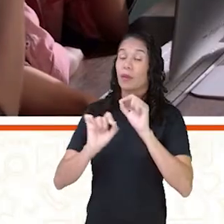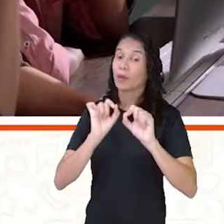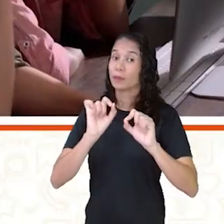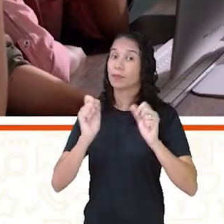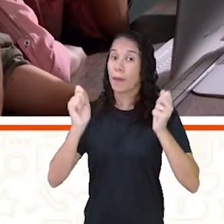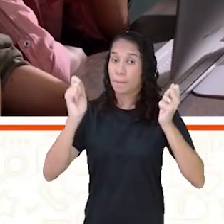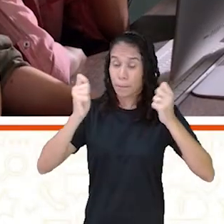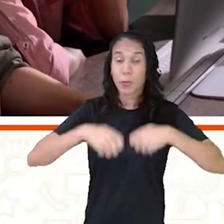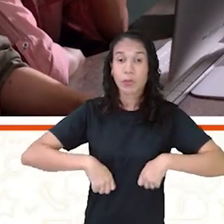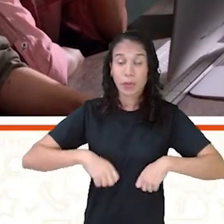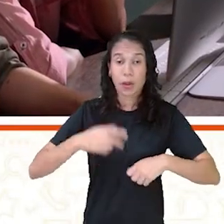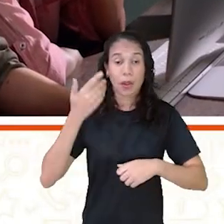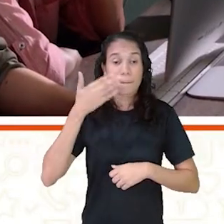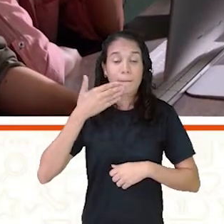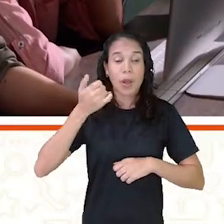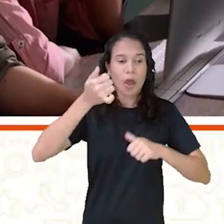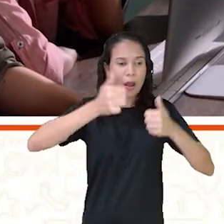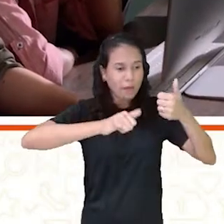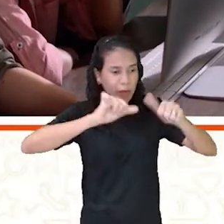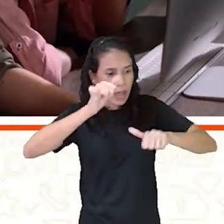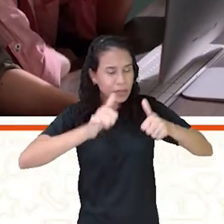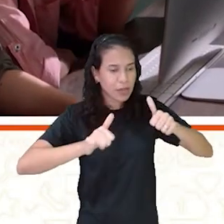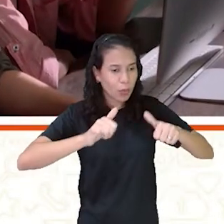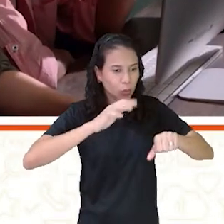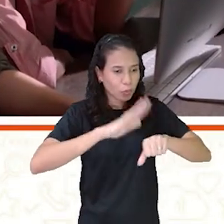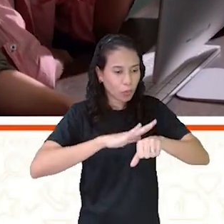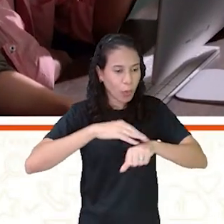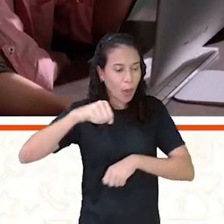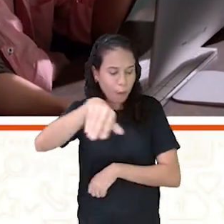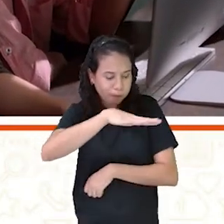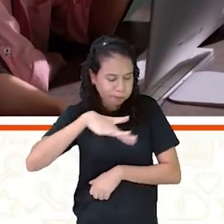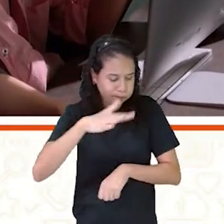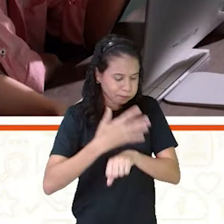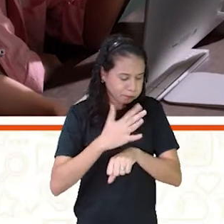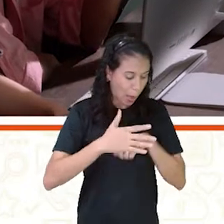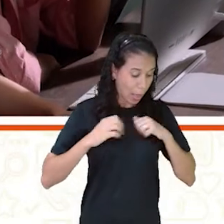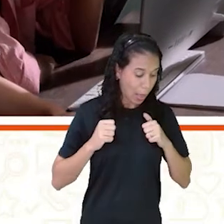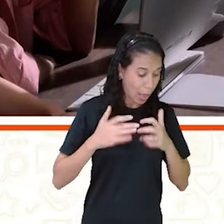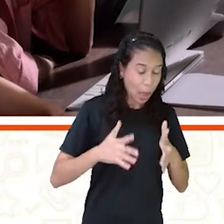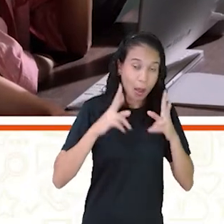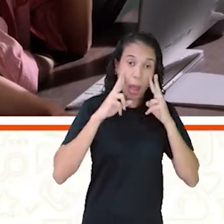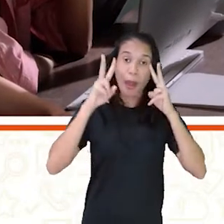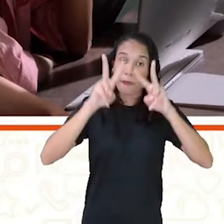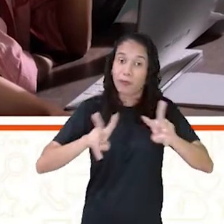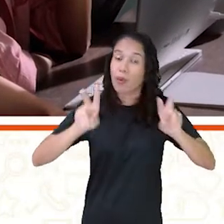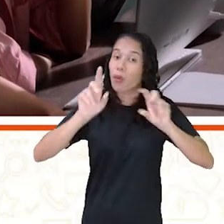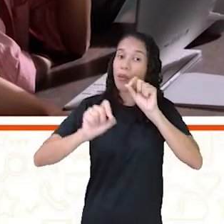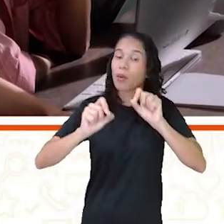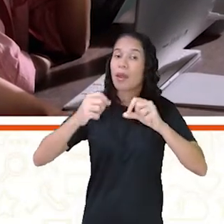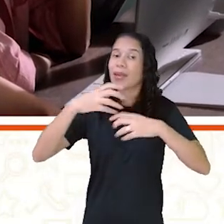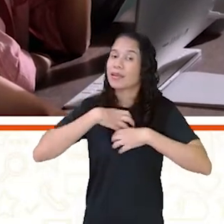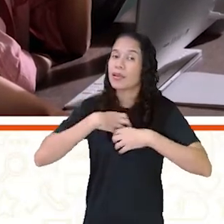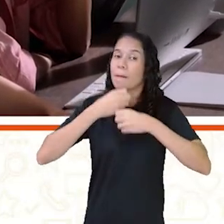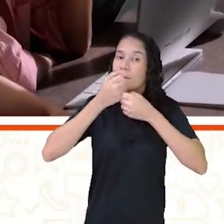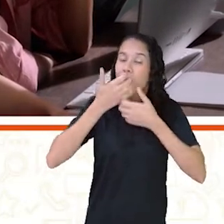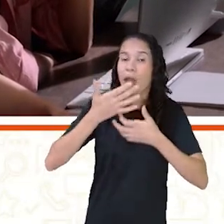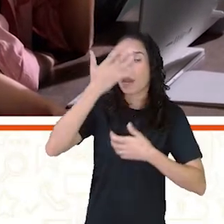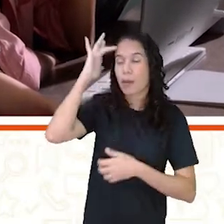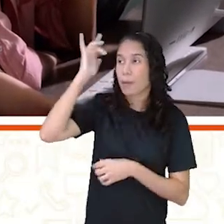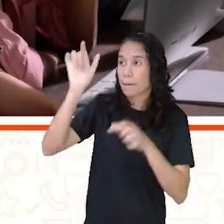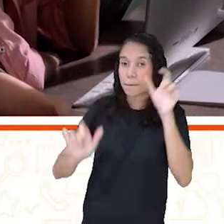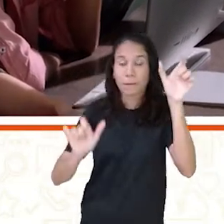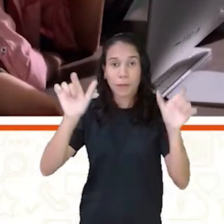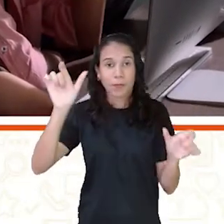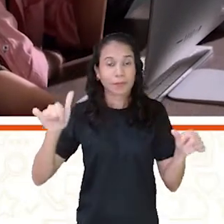Então, possibilita uma avaliação realista das consequências das próprias ações. Com vistas ao próprio bem-estar e dos outros.